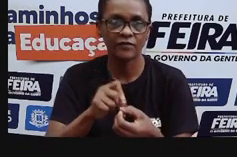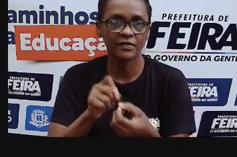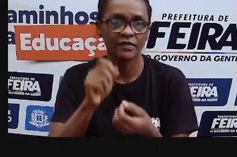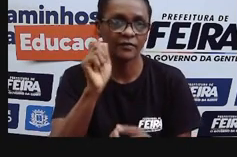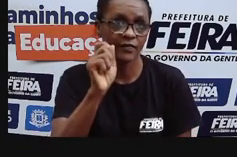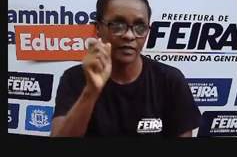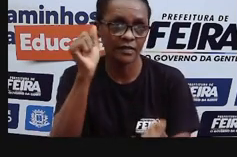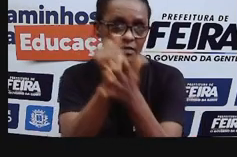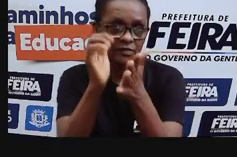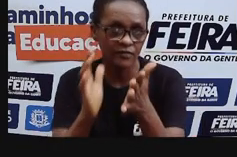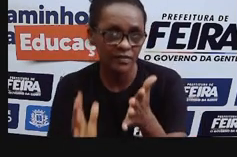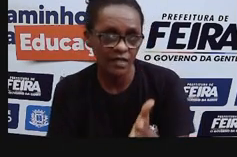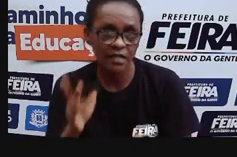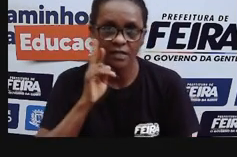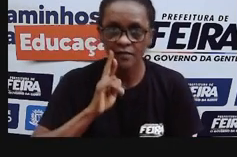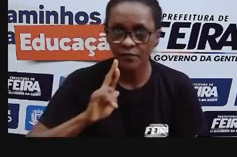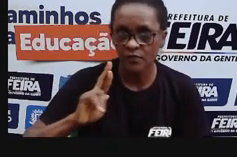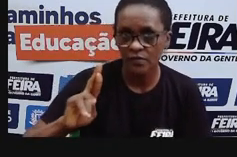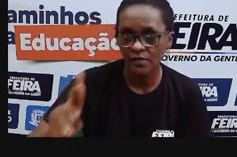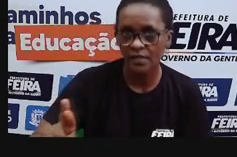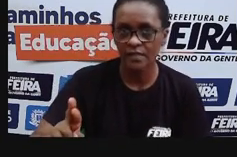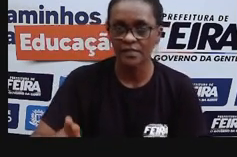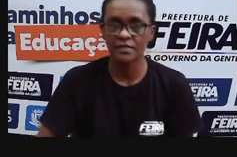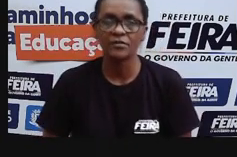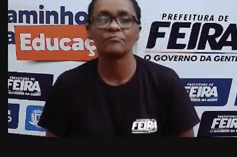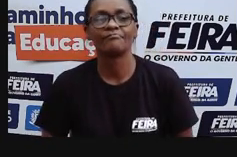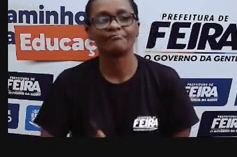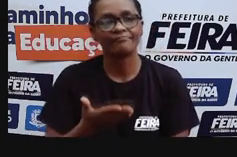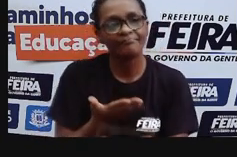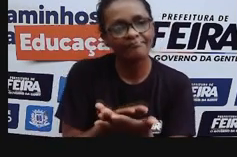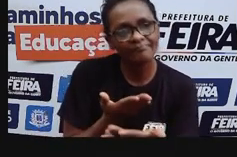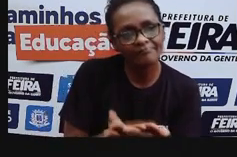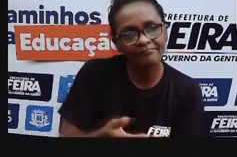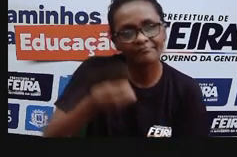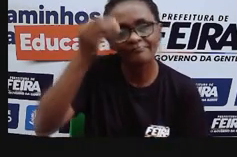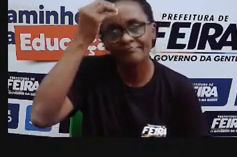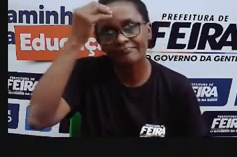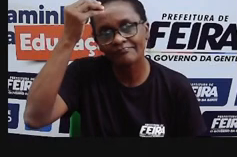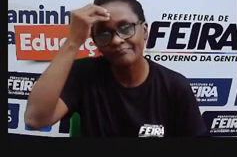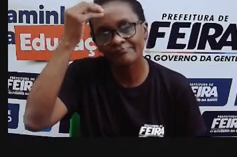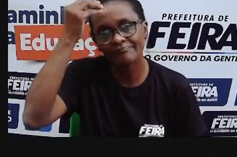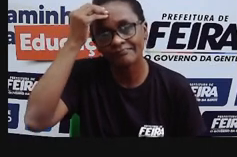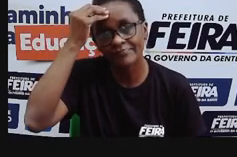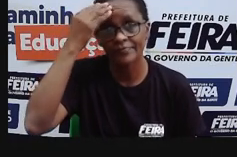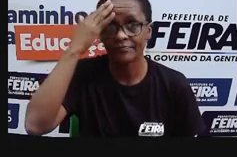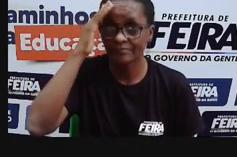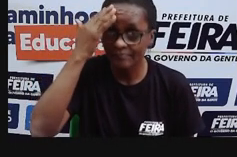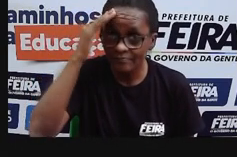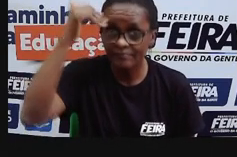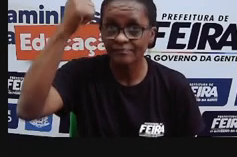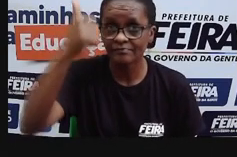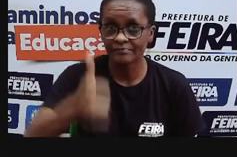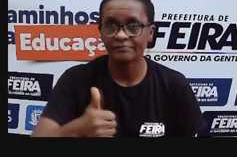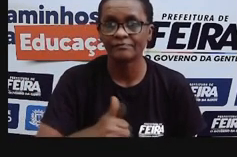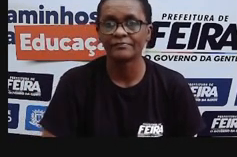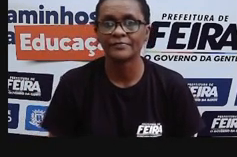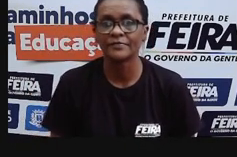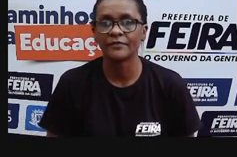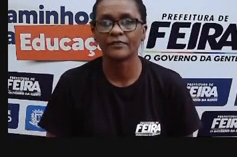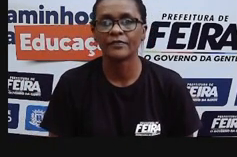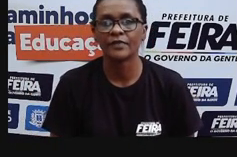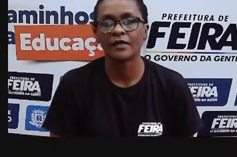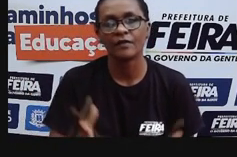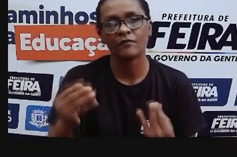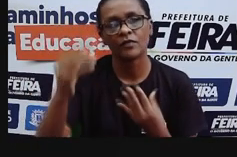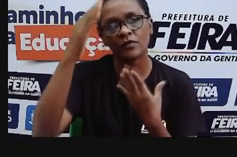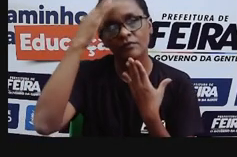de fazer as atividades, de estudar, de buscar um pouquinho mais, conhecer esses micro-organismos. No mais, um muito